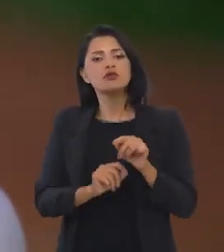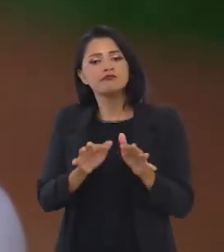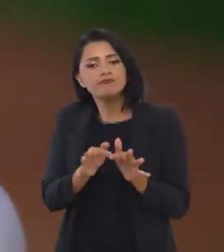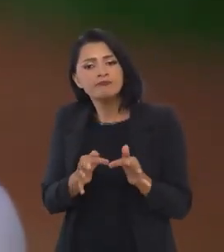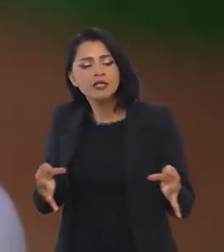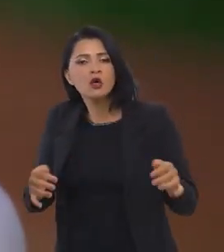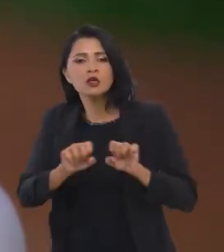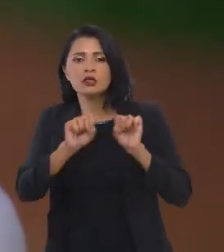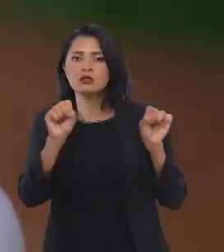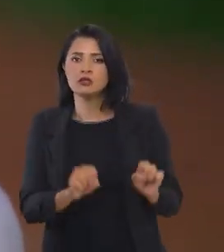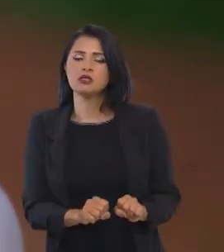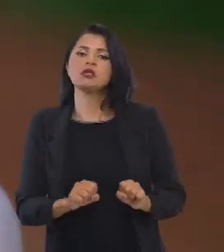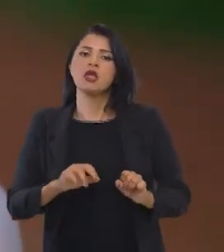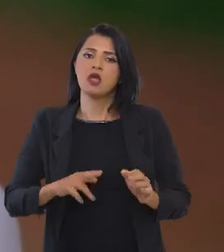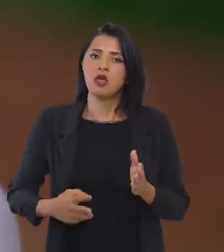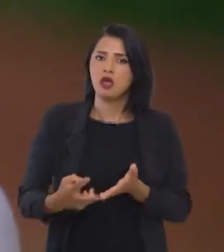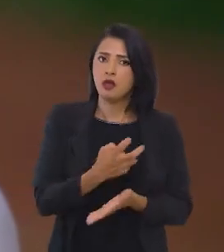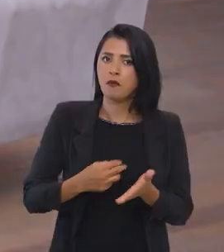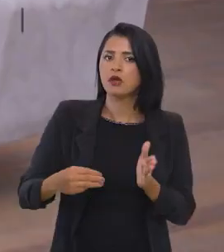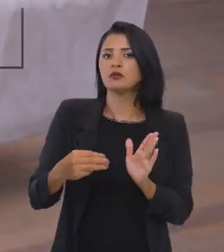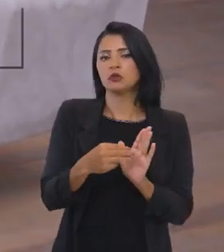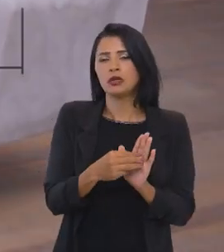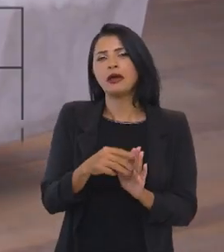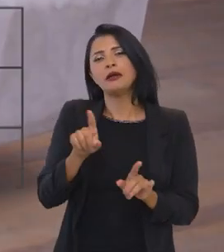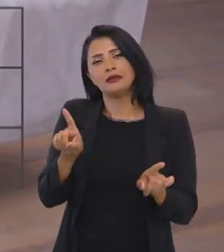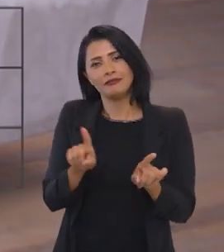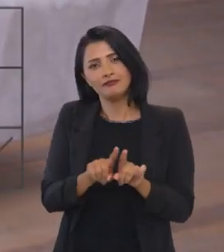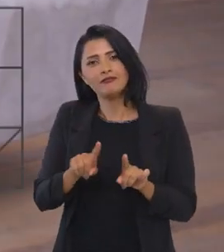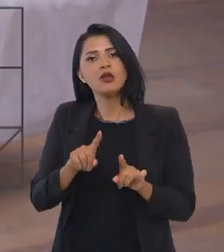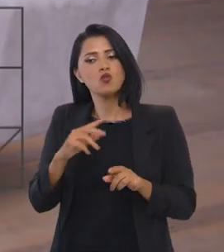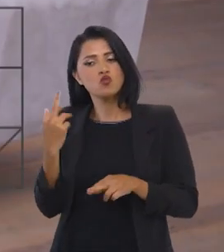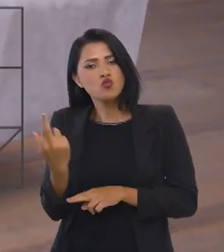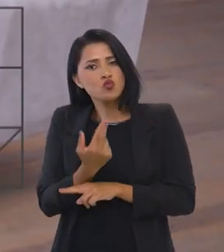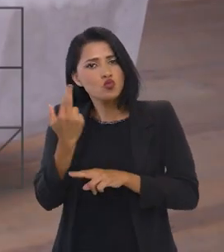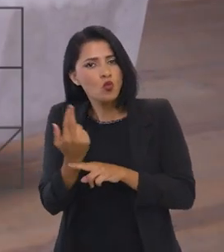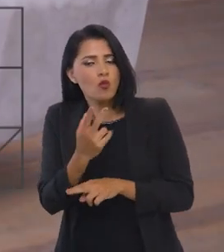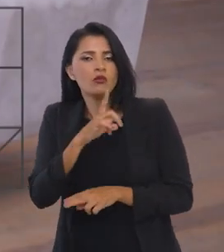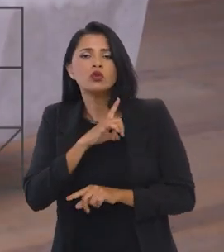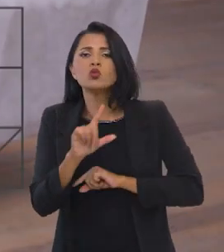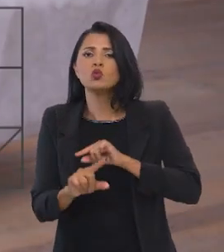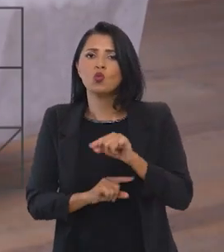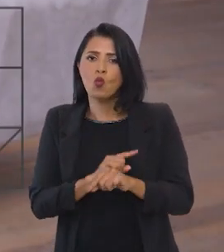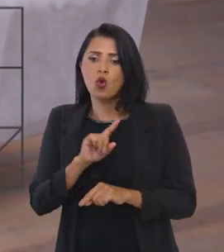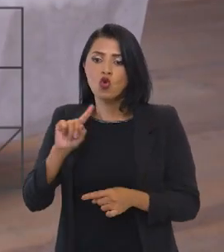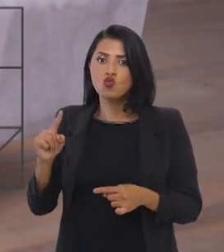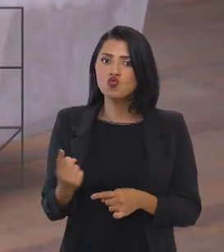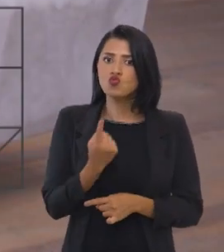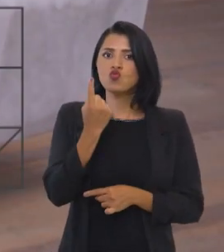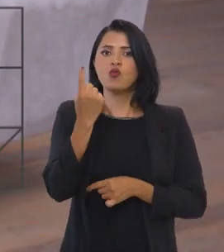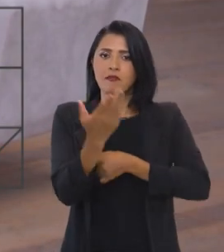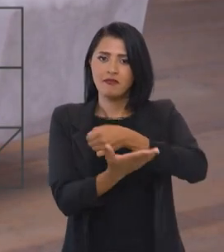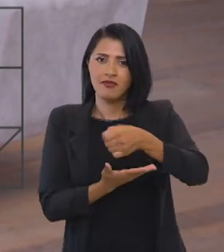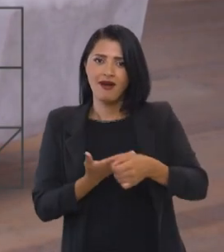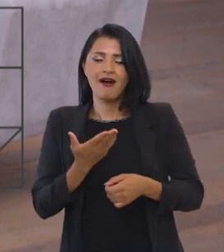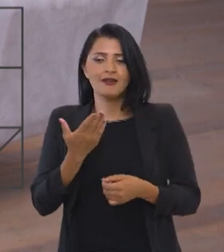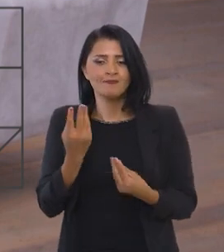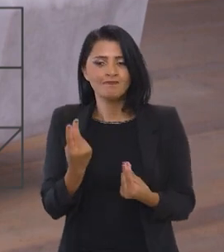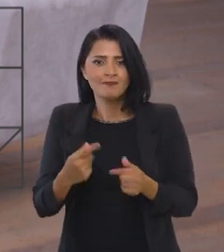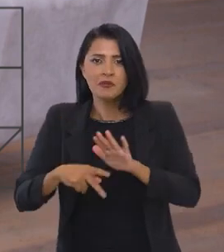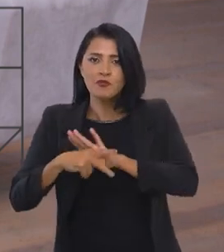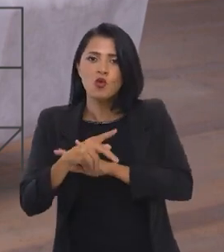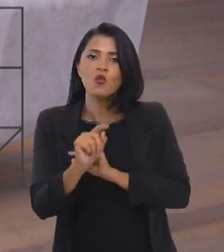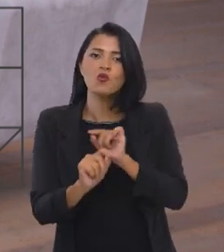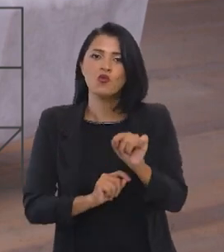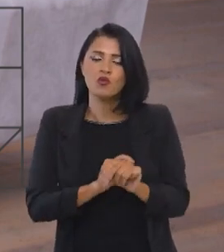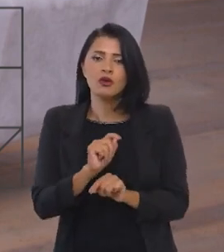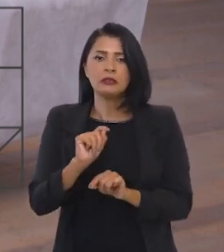busca uma simplificação do sistema tributário. É uma reforma que tem como um dos pilares